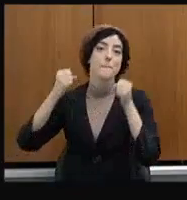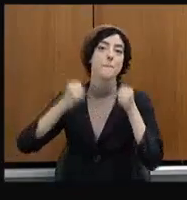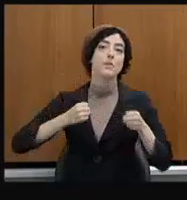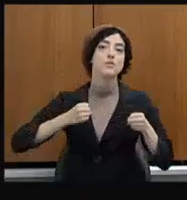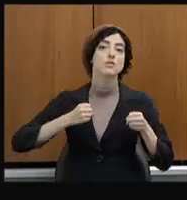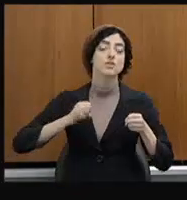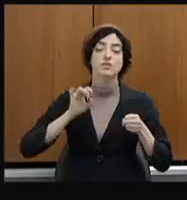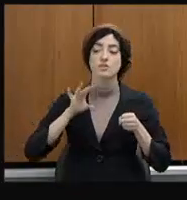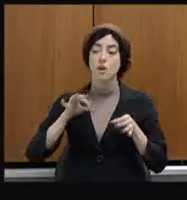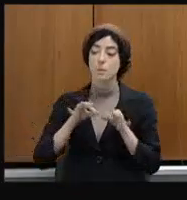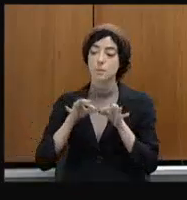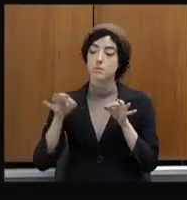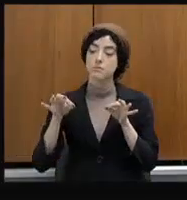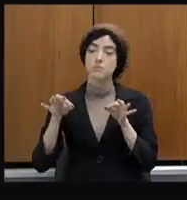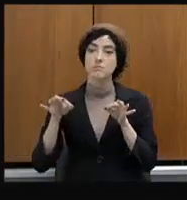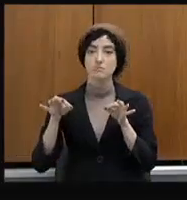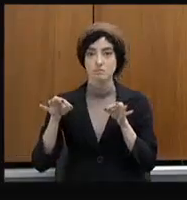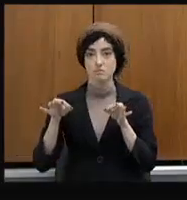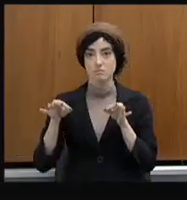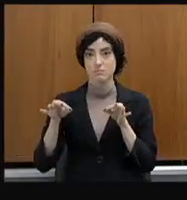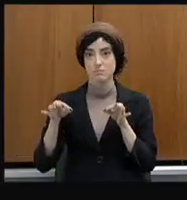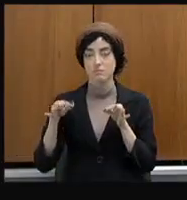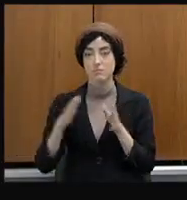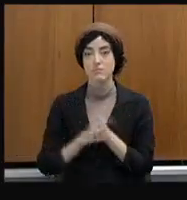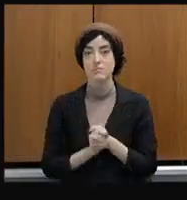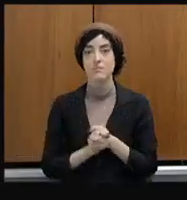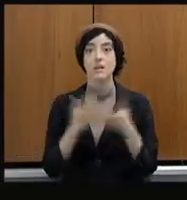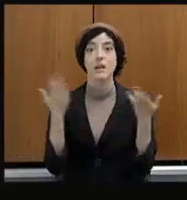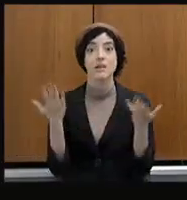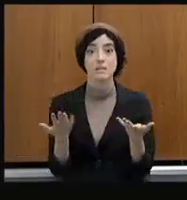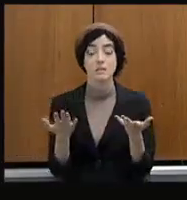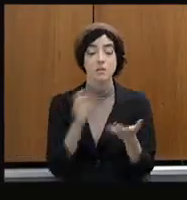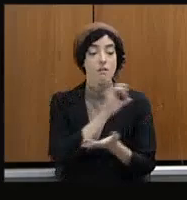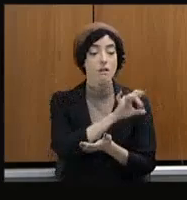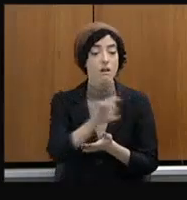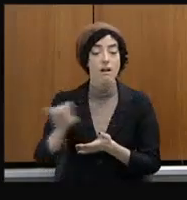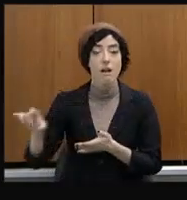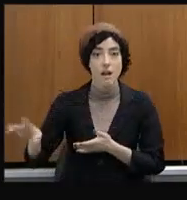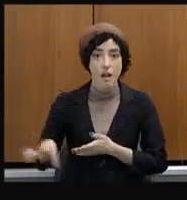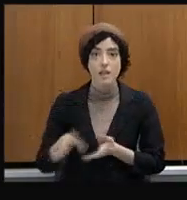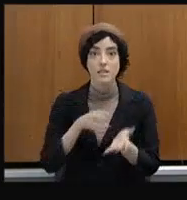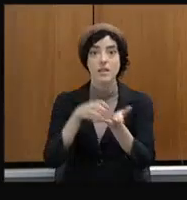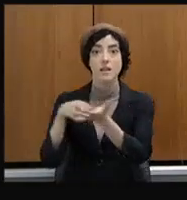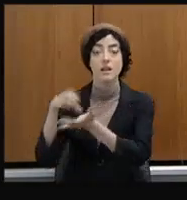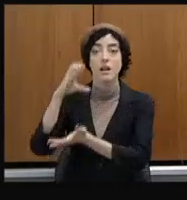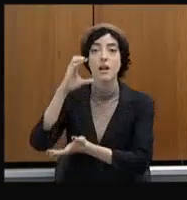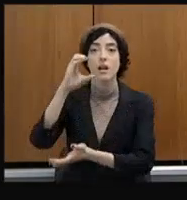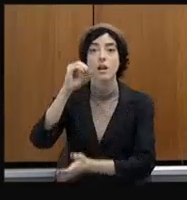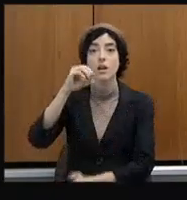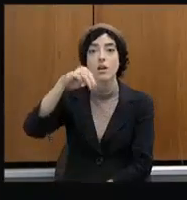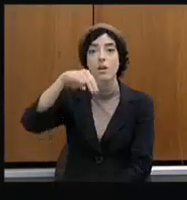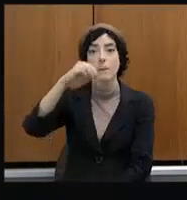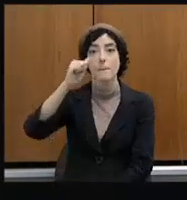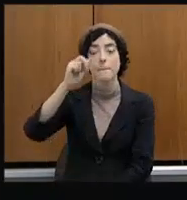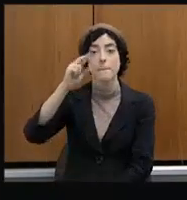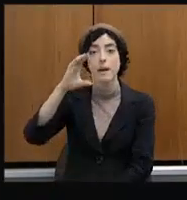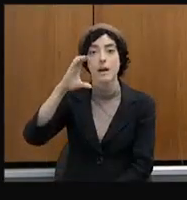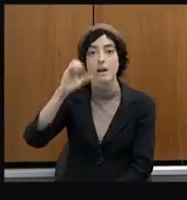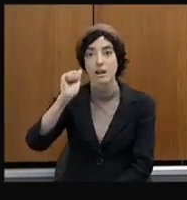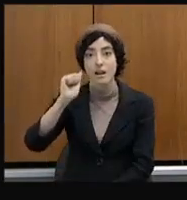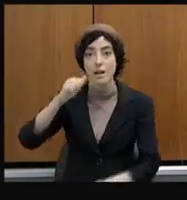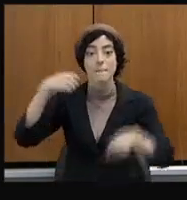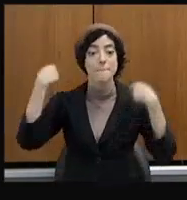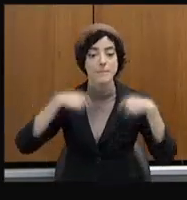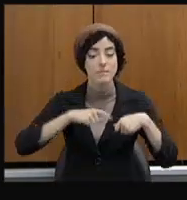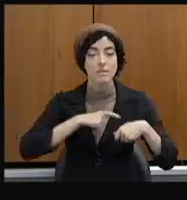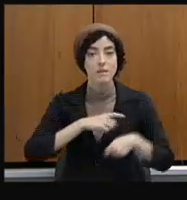comarcas precisam ter policiais civis, nós não temos como ter avanço na polícia civil e nem